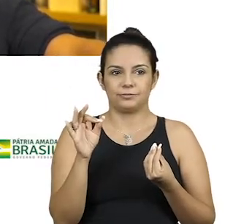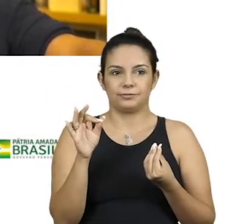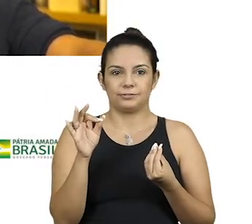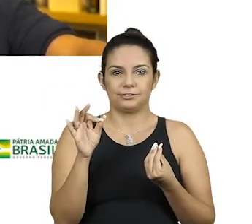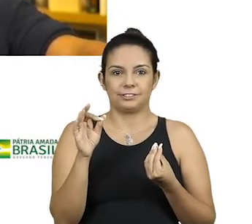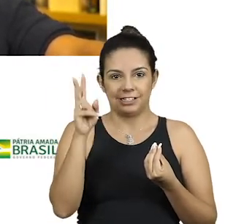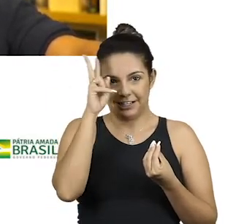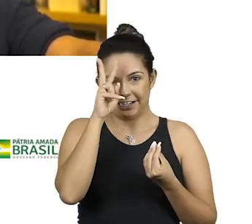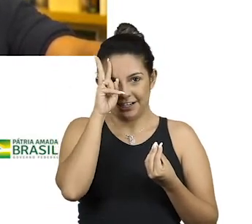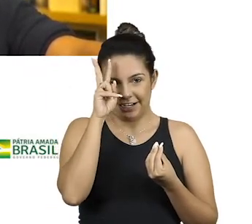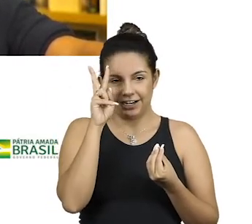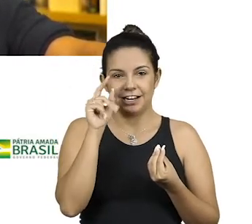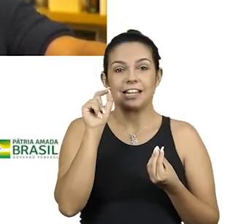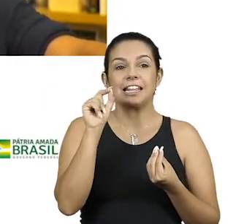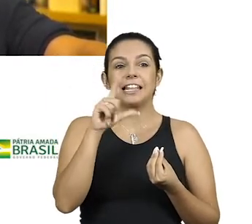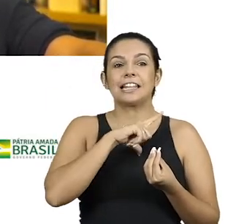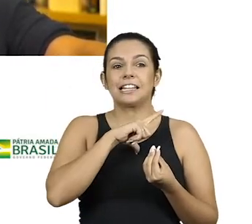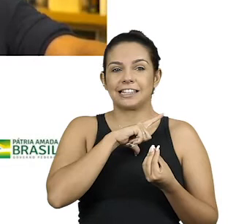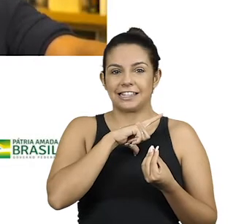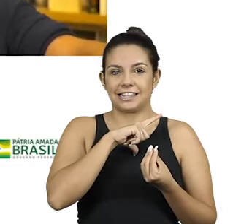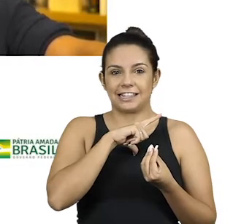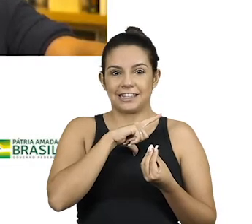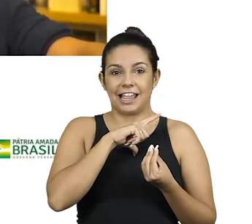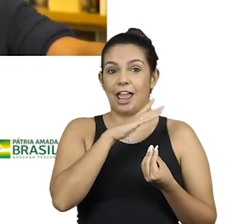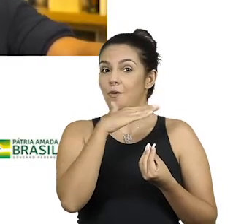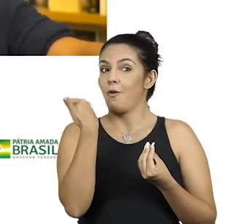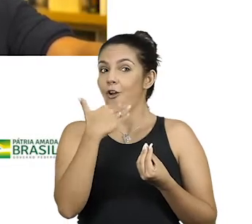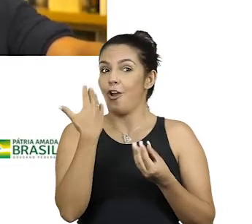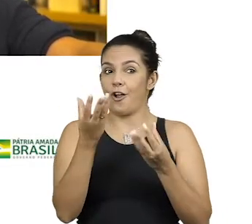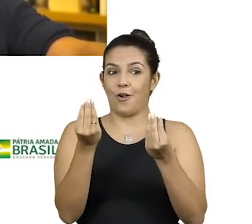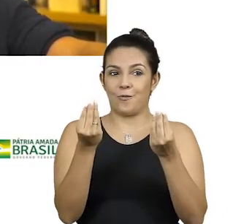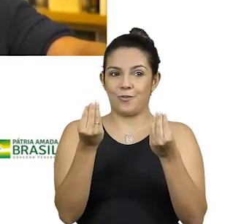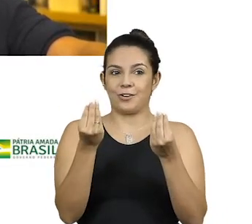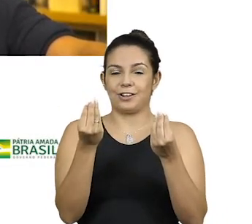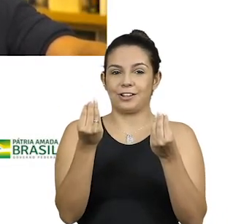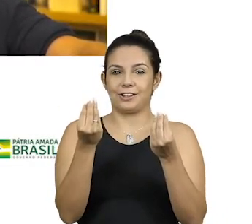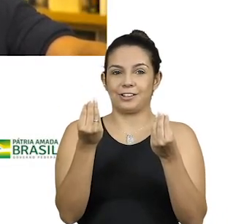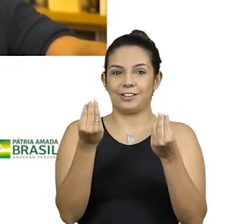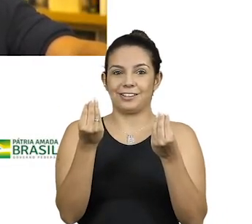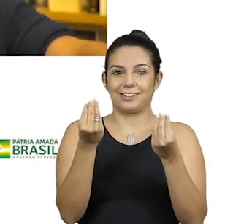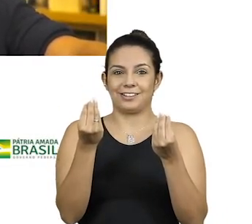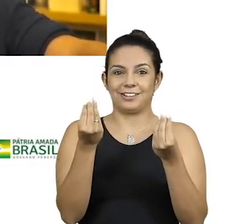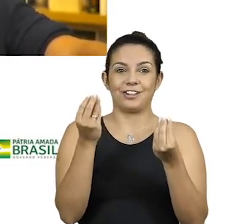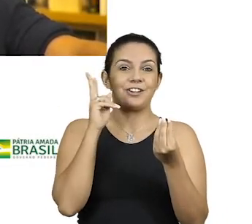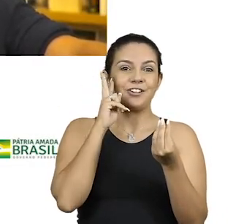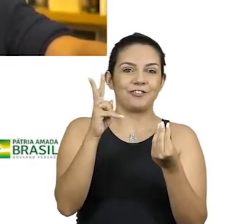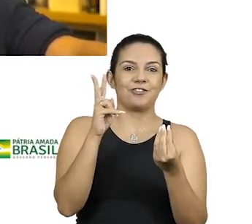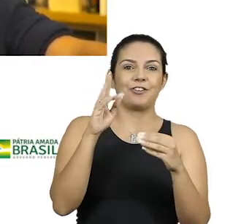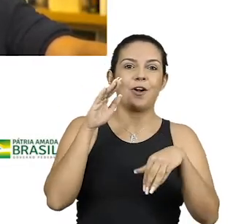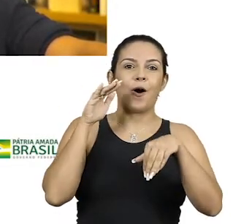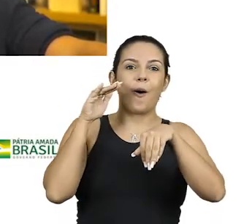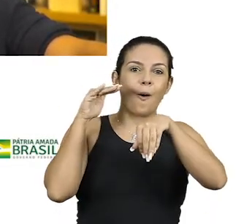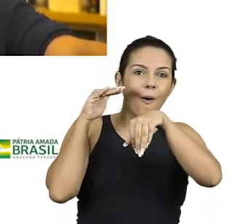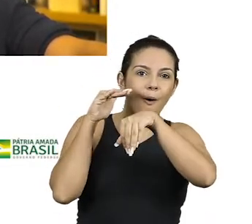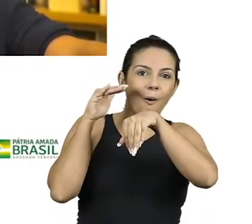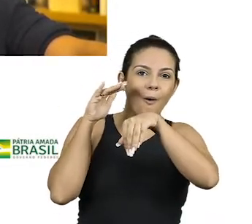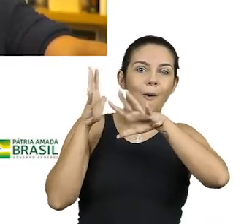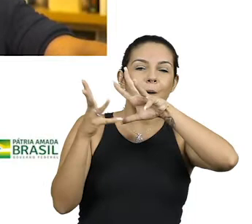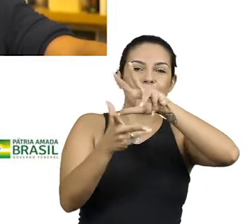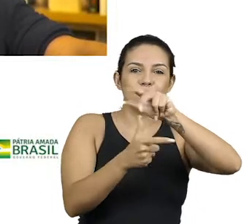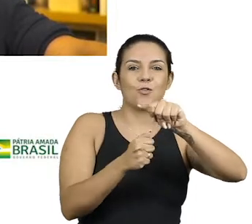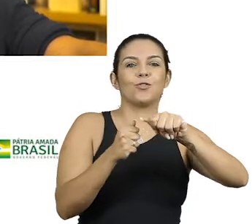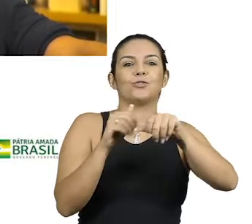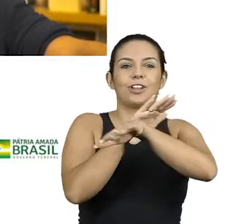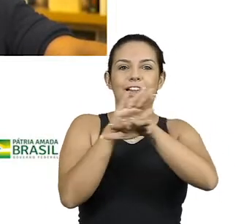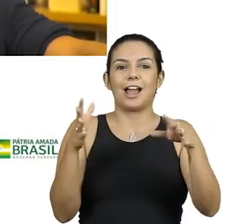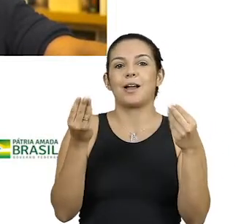vidas morreu muitas vezes também. Já viu o mundo acabar muitas vezes. Bom, vamos falar disso. Foi quando?